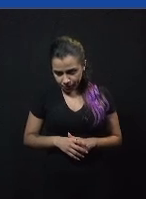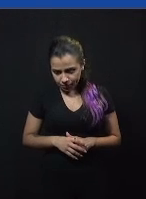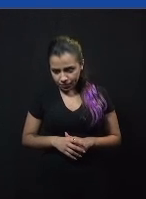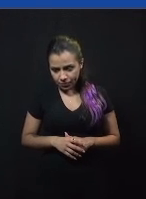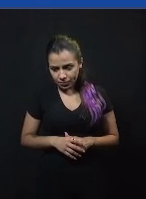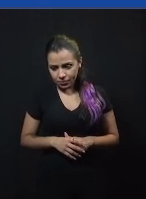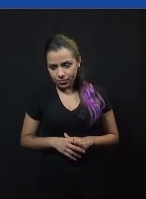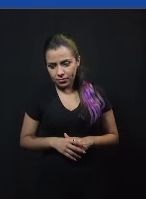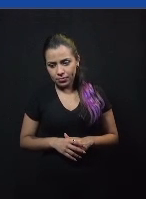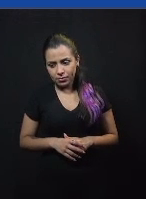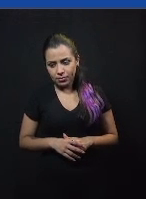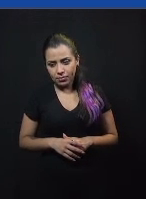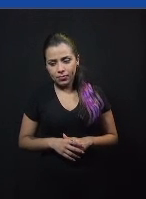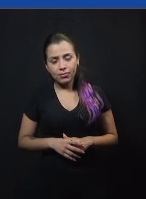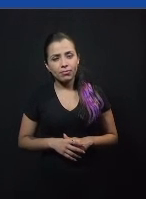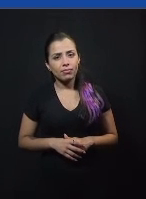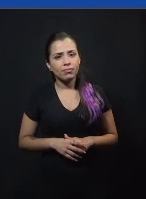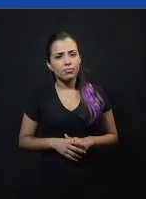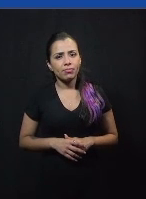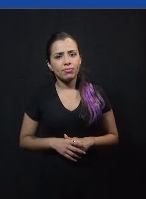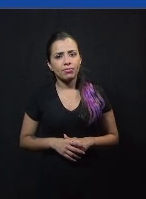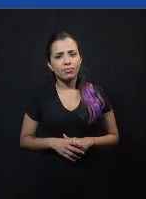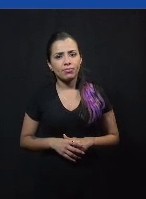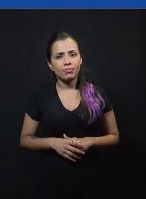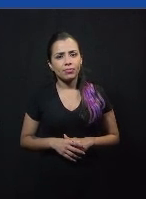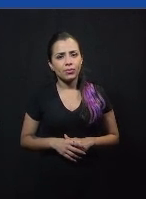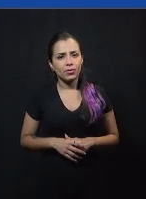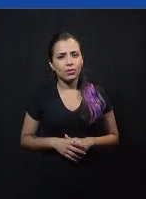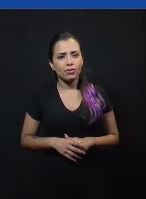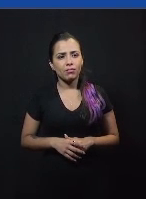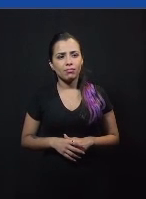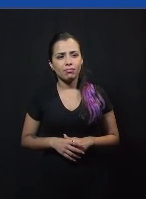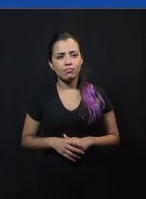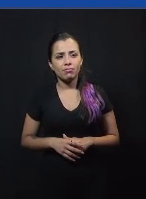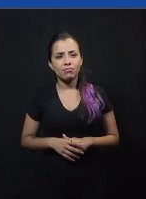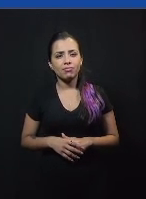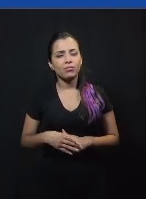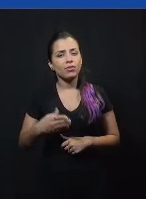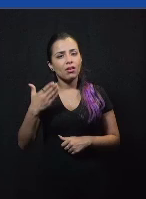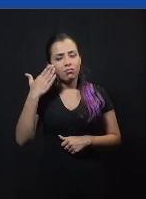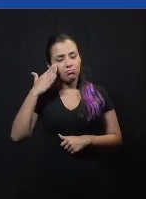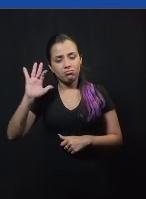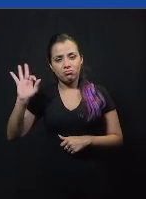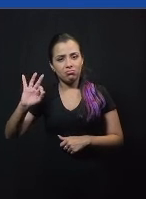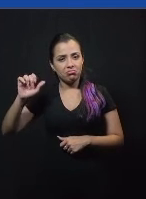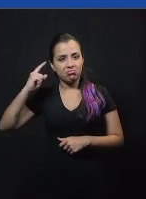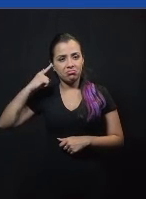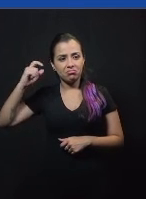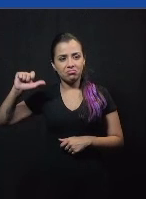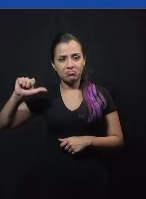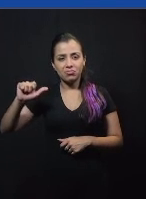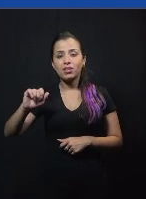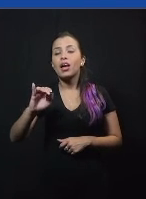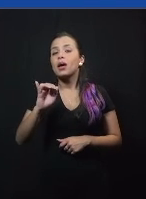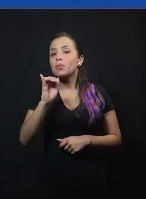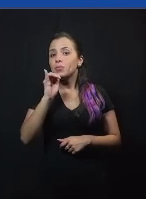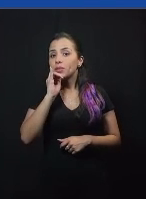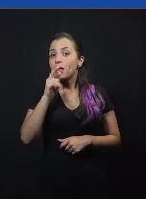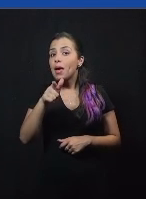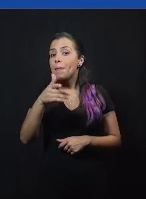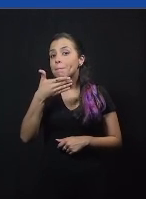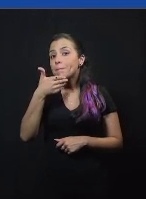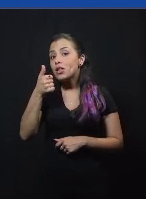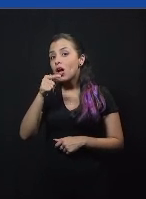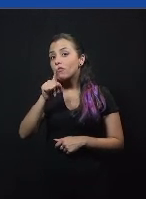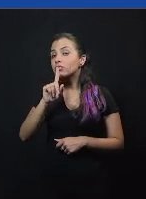pergunta uma coisa que você não sabe e é muito mais honesto você dizer não sei não tenho conhecimento para afirmar nada sobre isso do que você